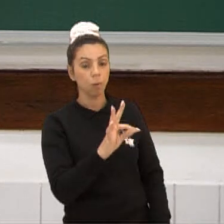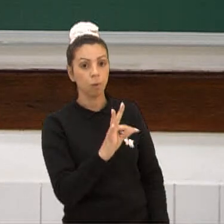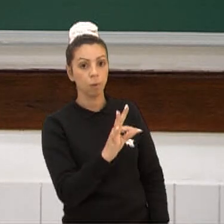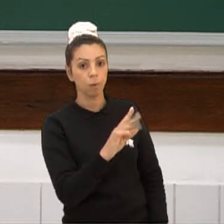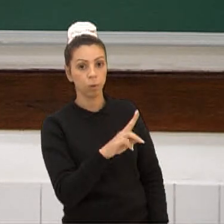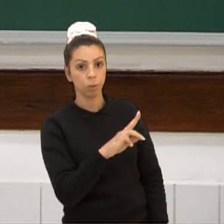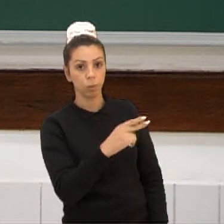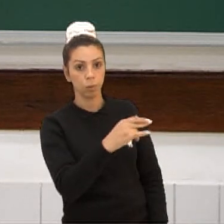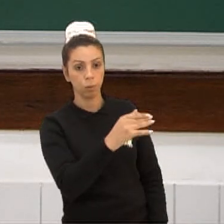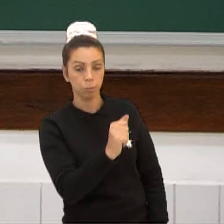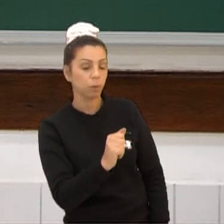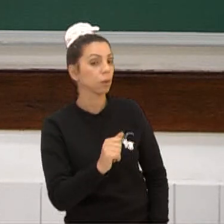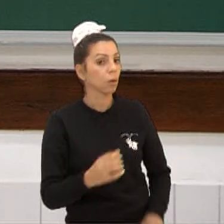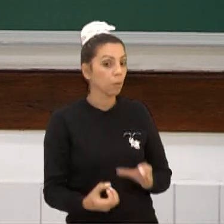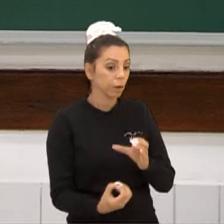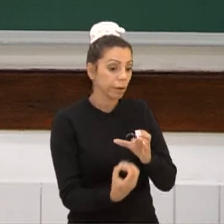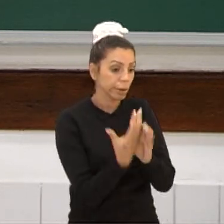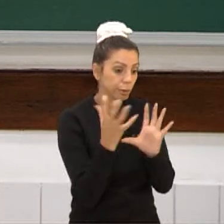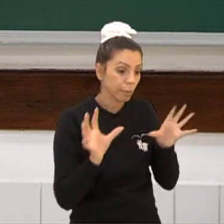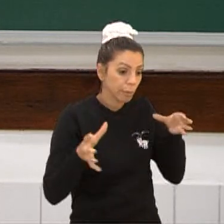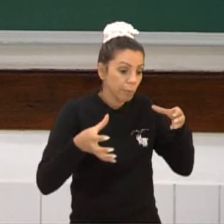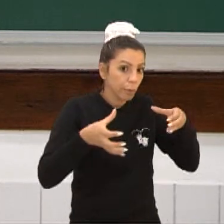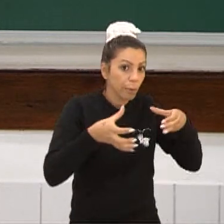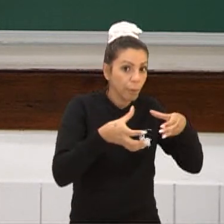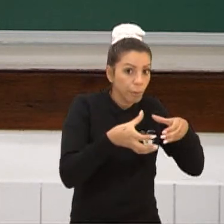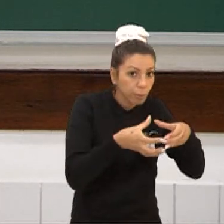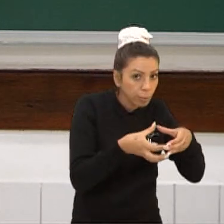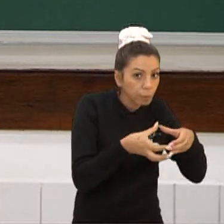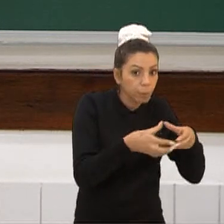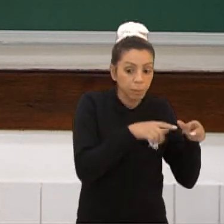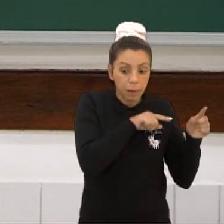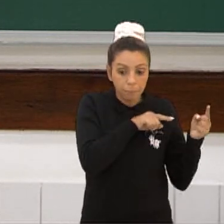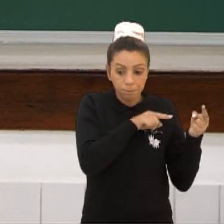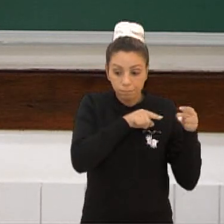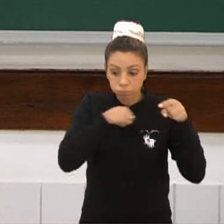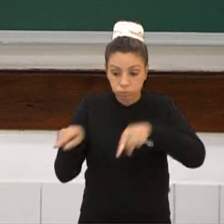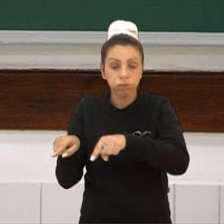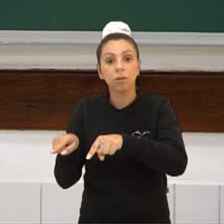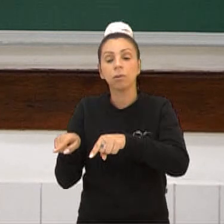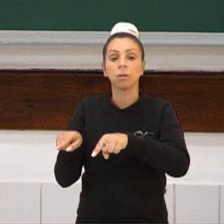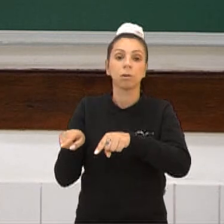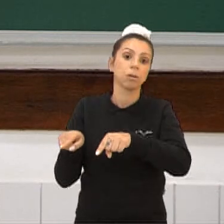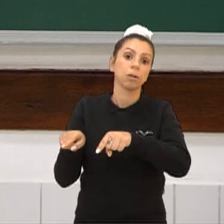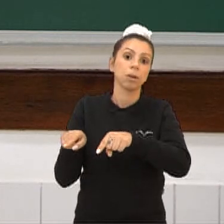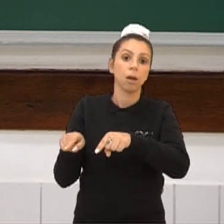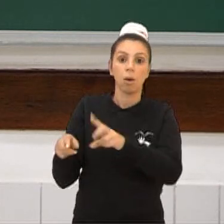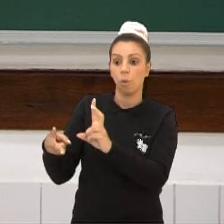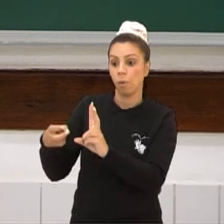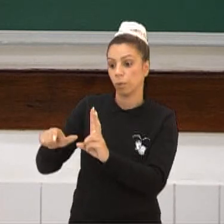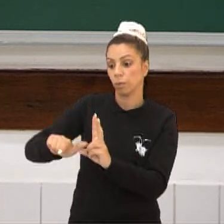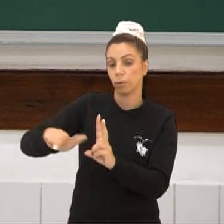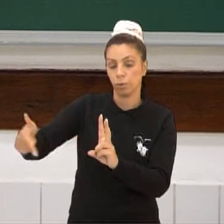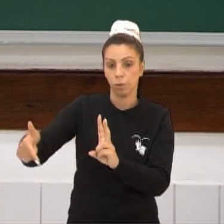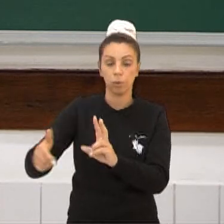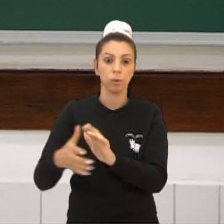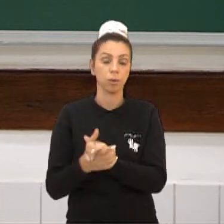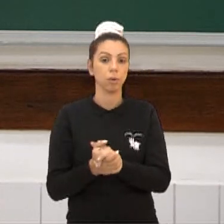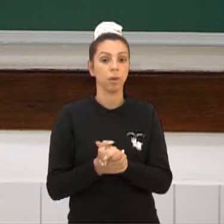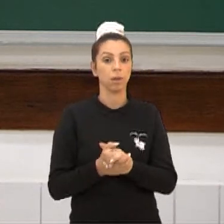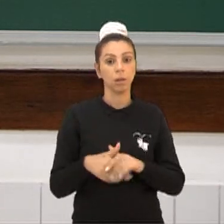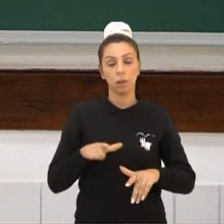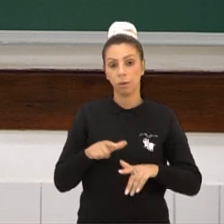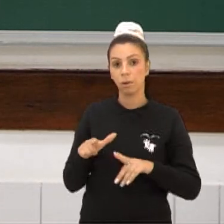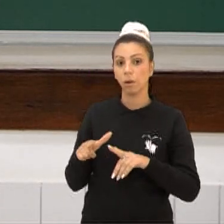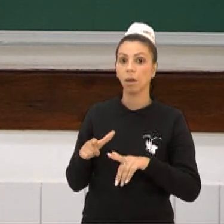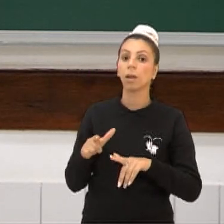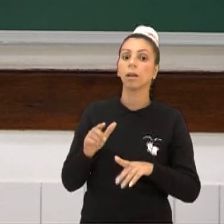exército da própria nação para poder combater e poder conquistar. Só que, o que ele queria? Combater o inimigo para depois se